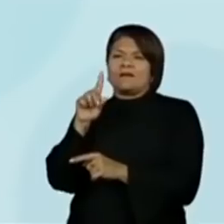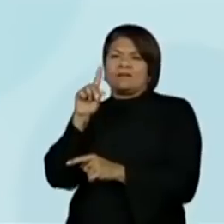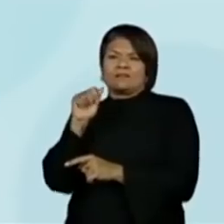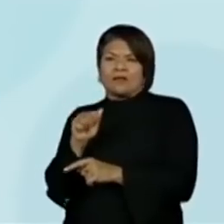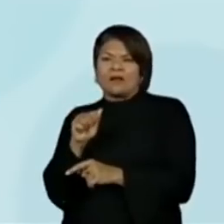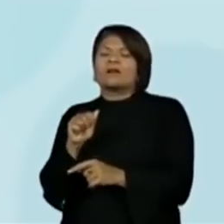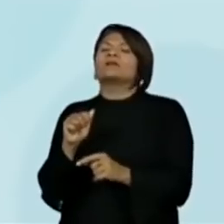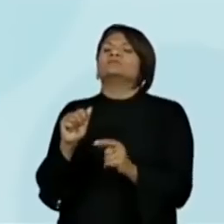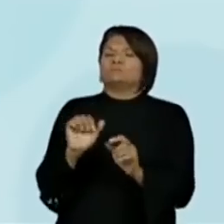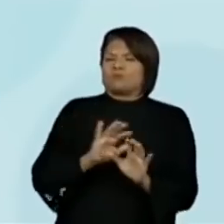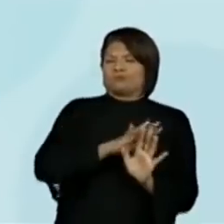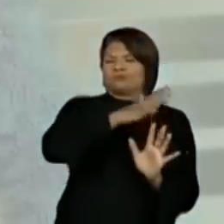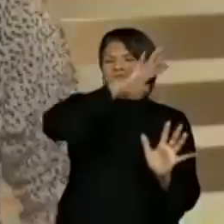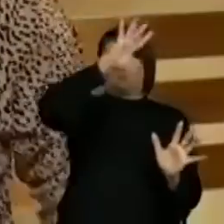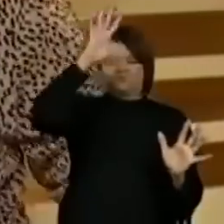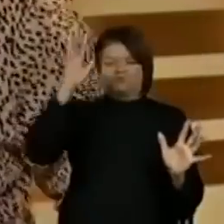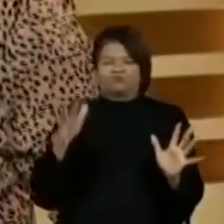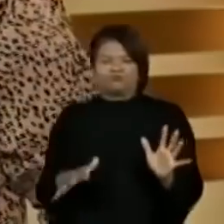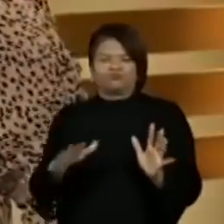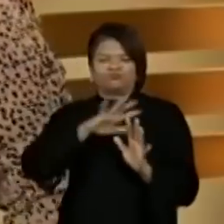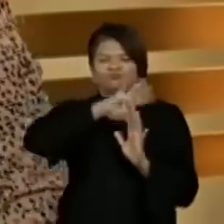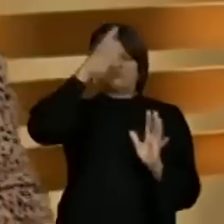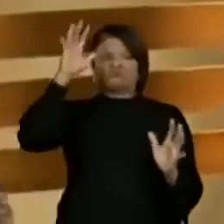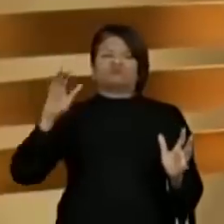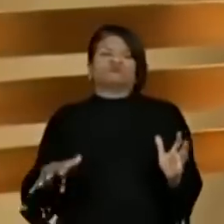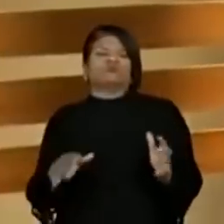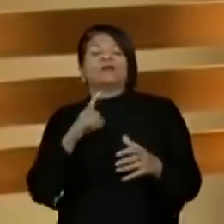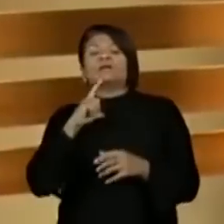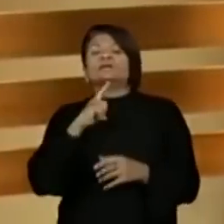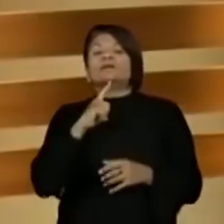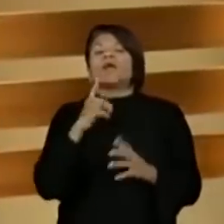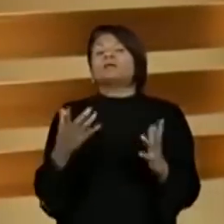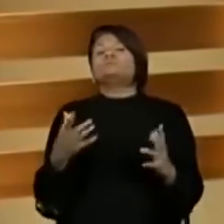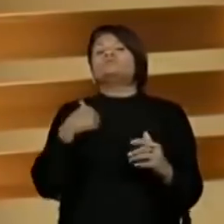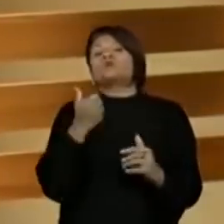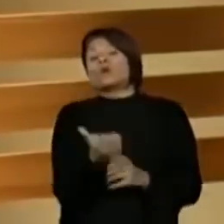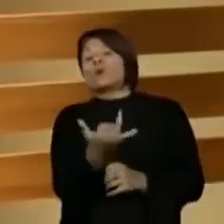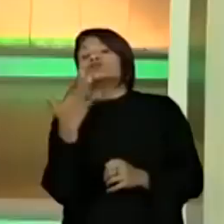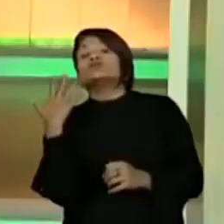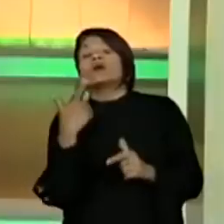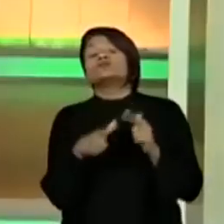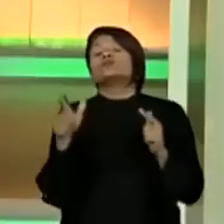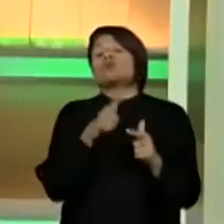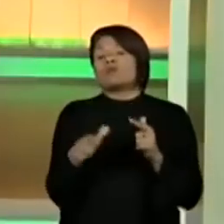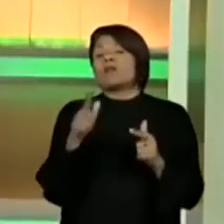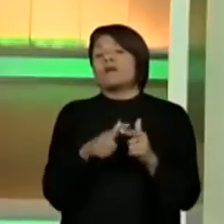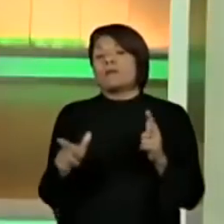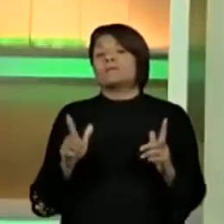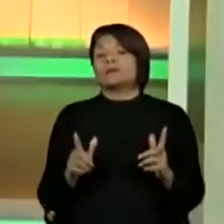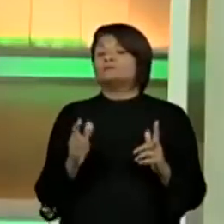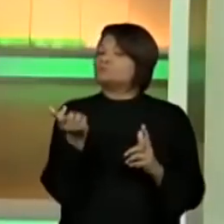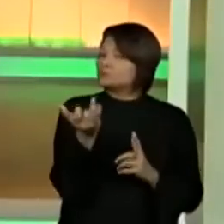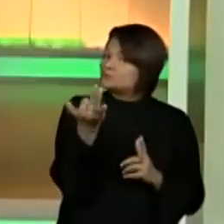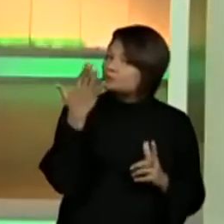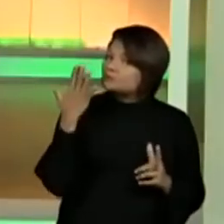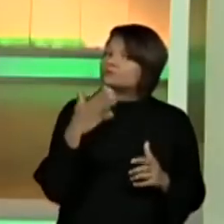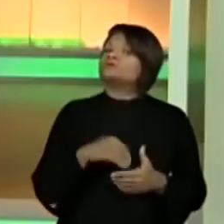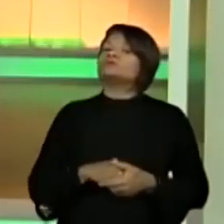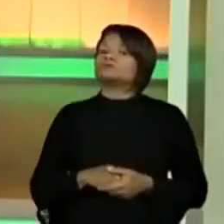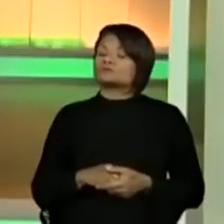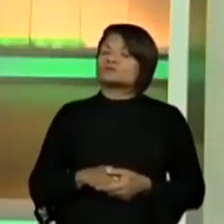grande problemão do lixo é a quantidade. Olha que bacana, a gente falando quantidade ali, ó.